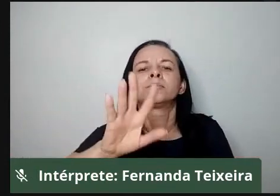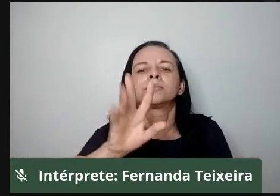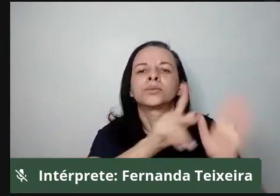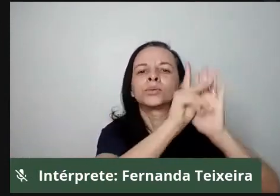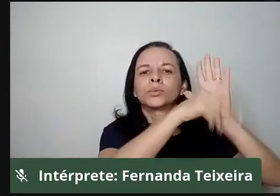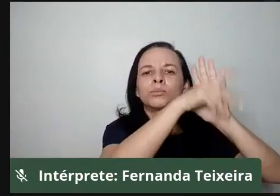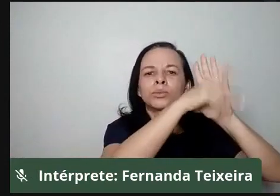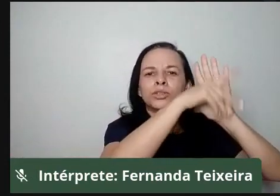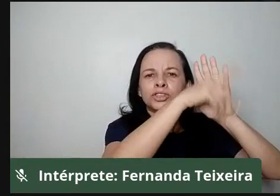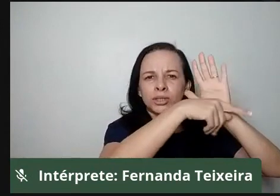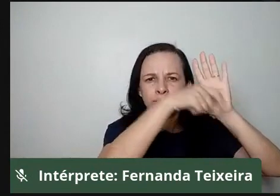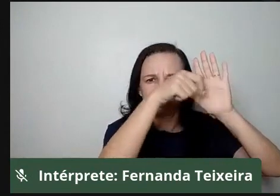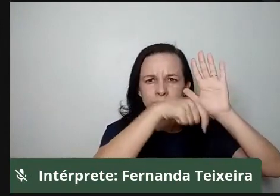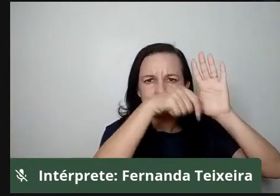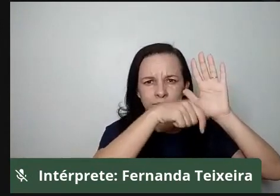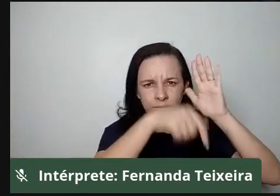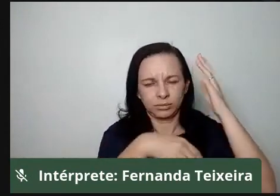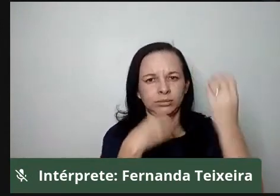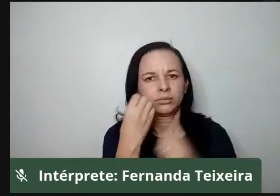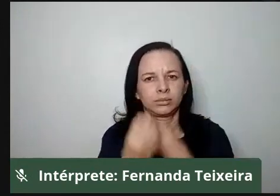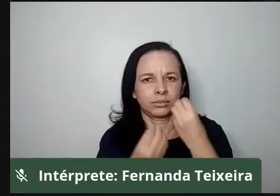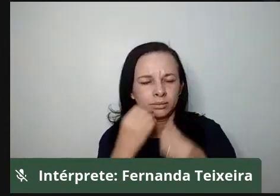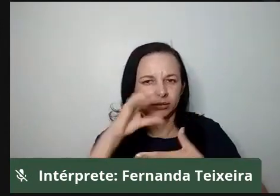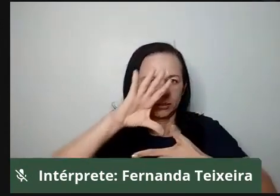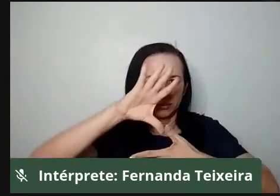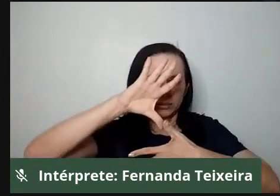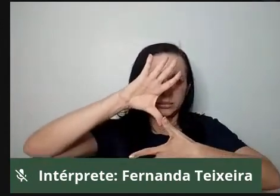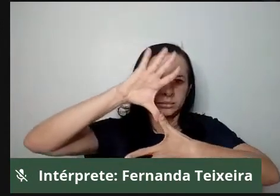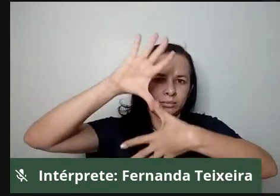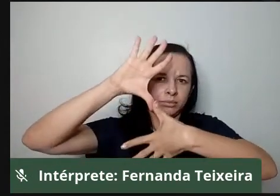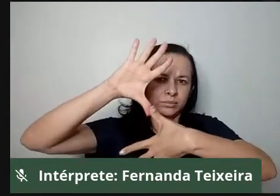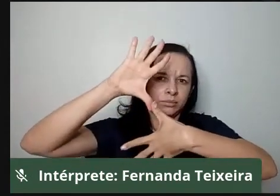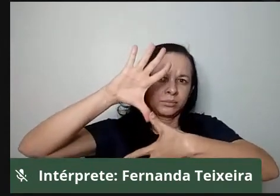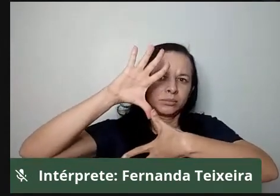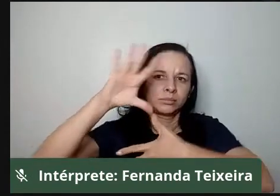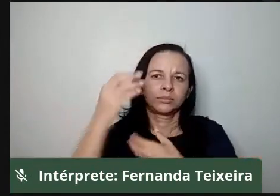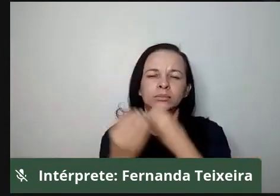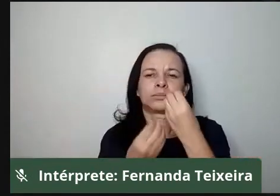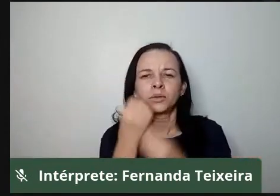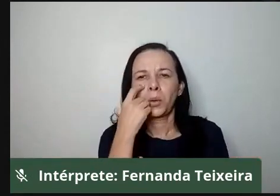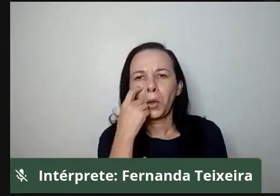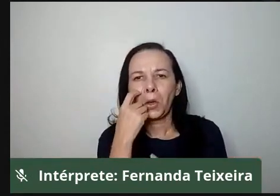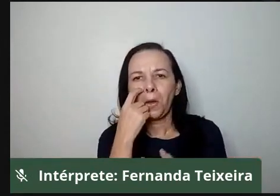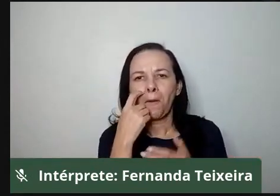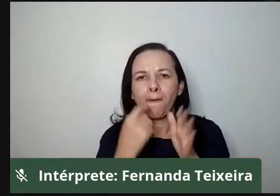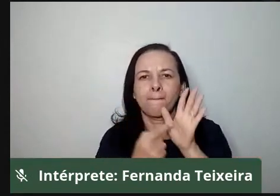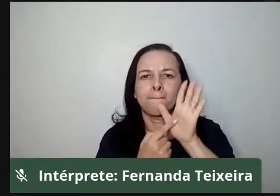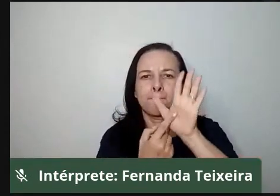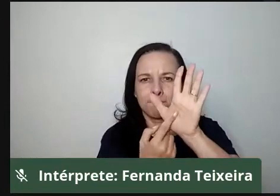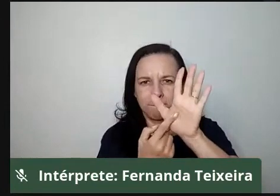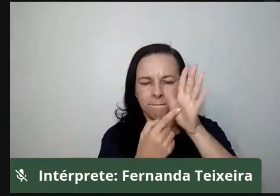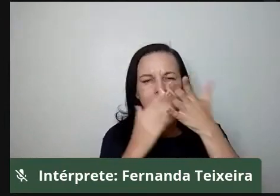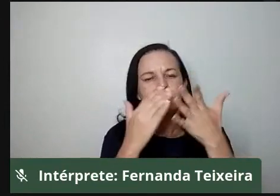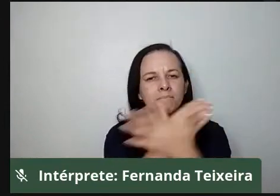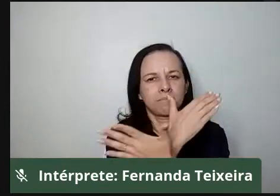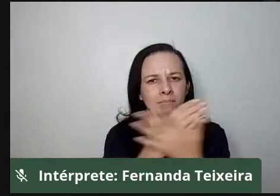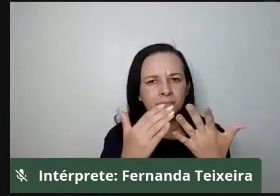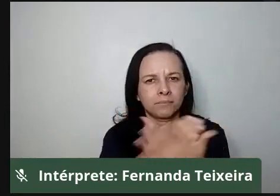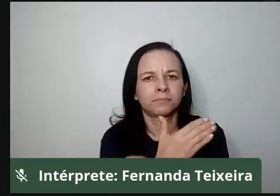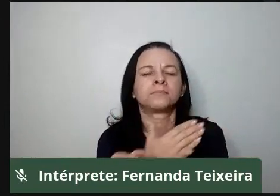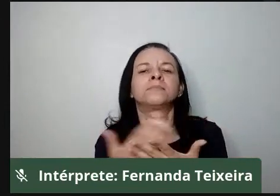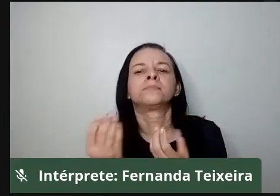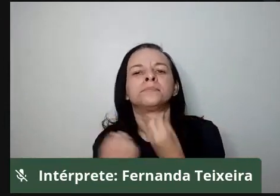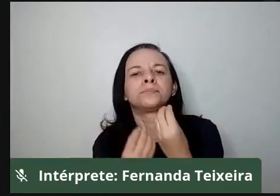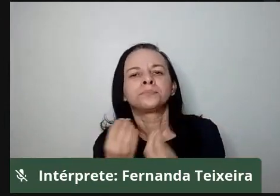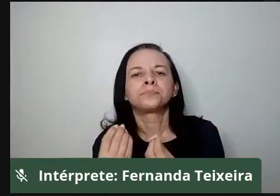eu projeto para a fazer algum mapa, sobretudo porque para a gente localizar algumas áreas de estudo e algumas situações de casos aqui.